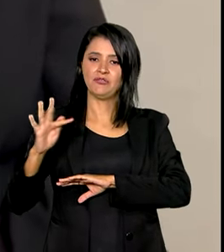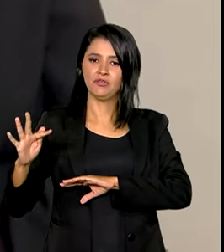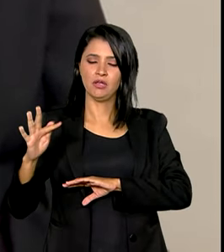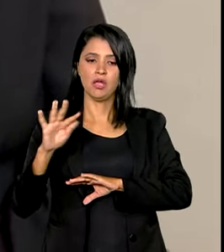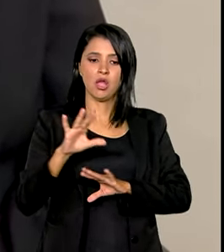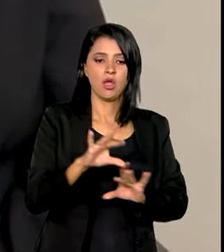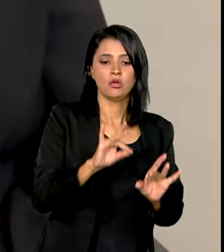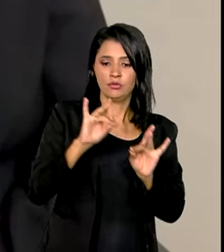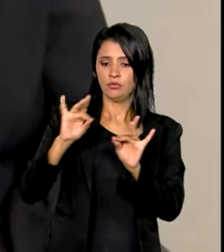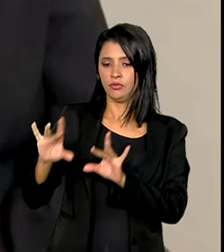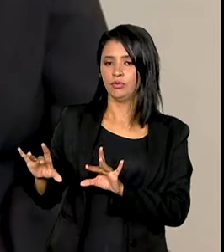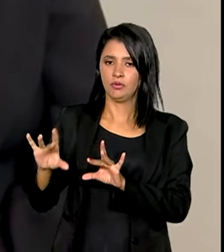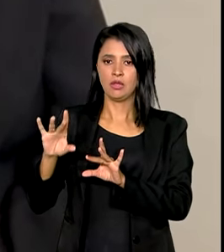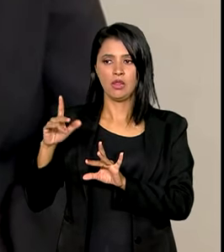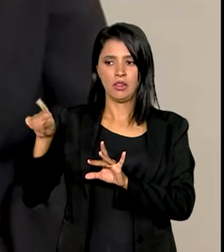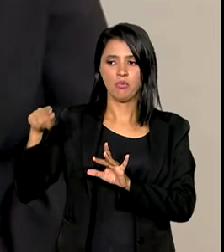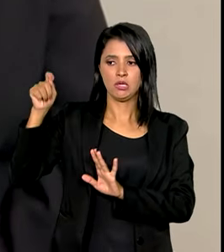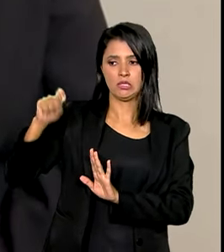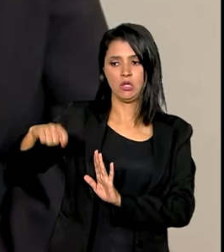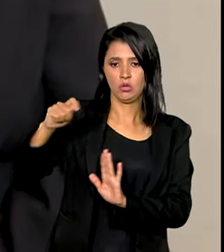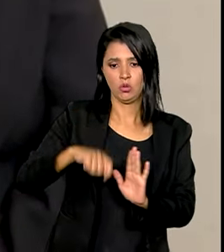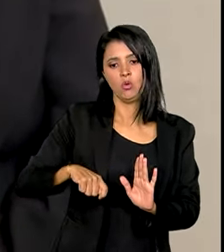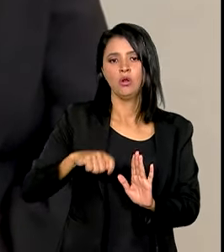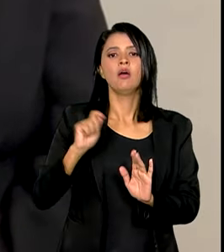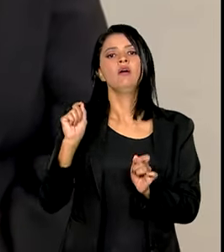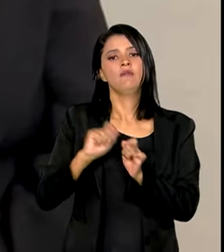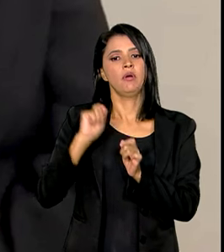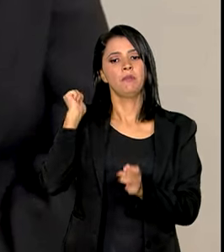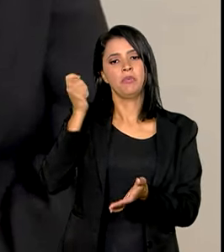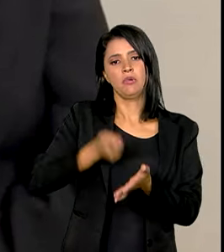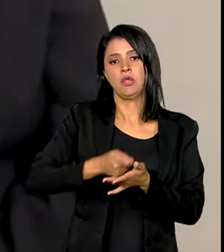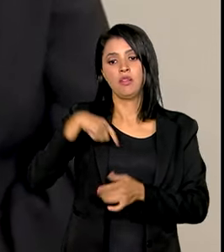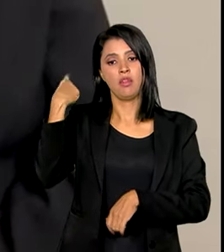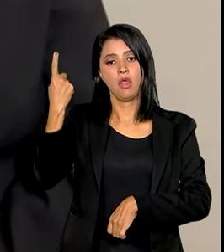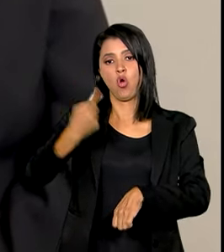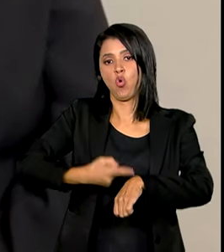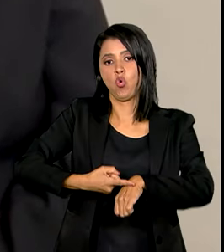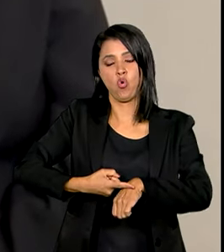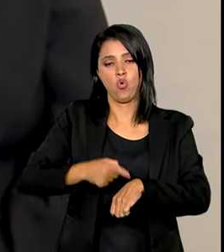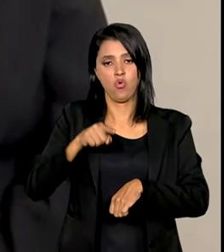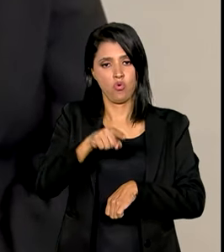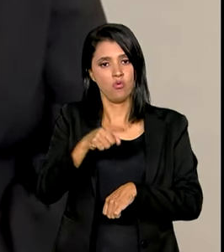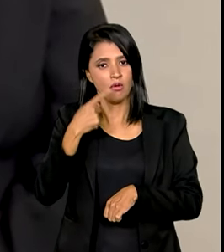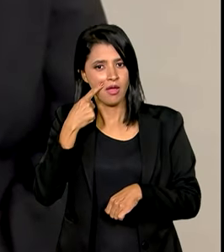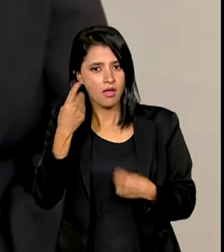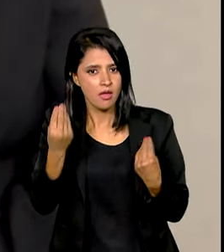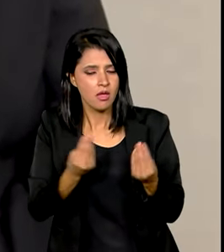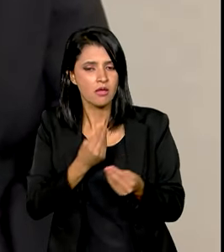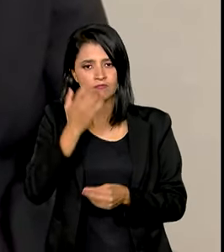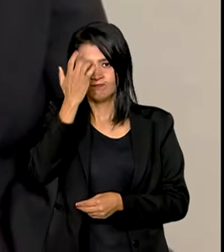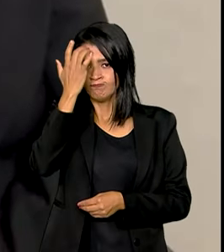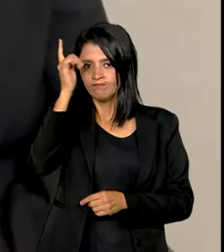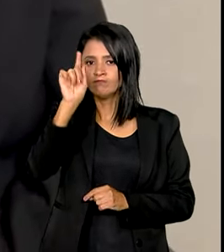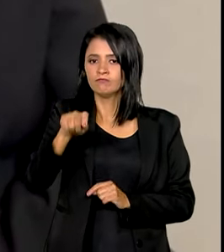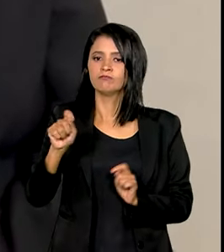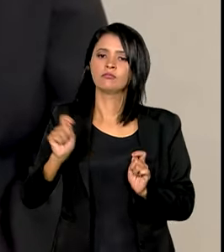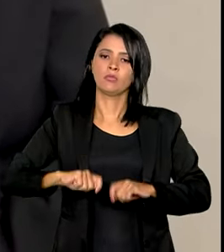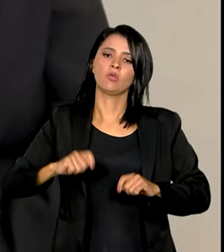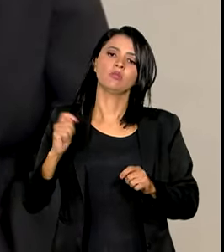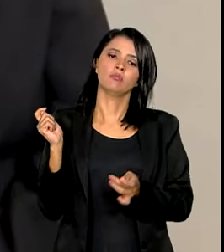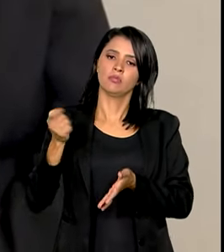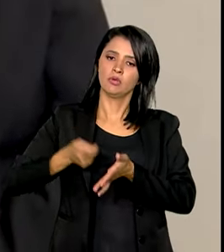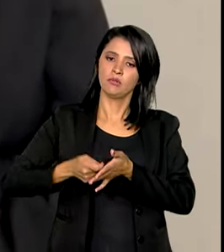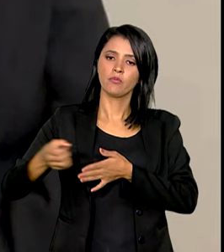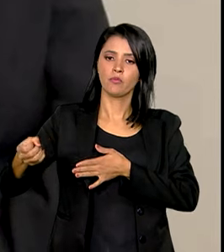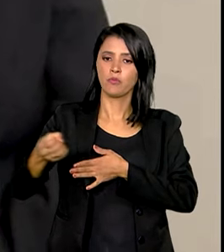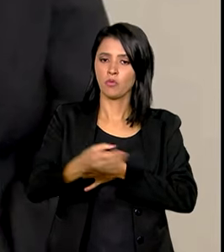e após a assinatura dos responsáveis, procederá ao pagamento de forma instantânea. Essa funcionalidade também já está disponível para o pagamento